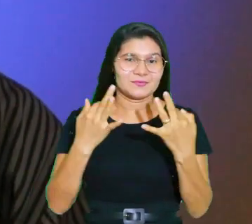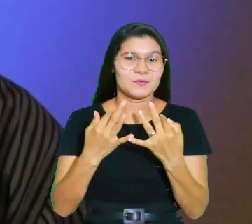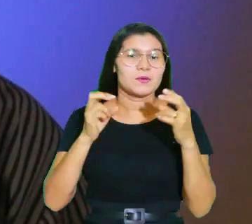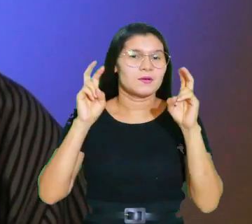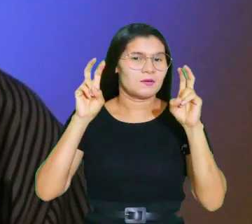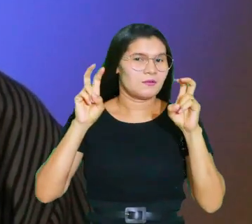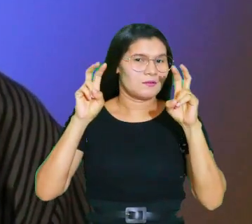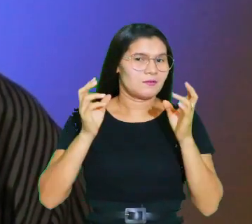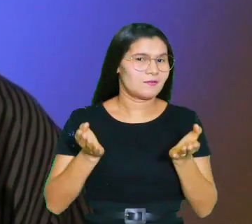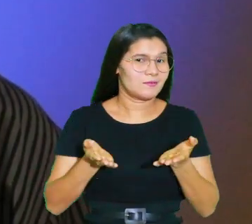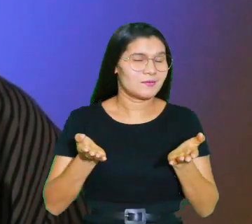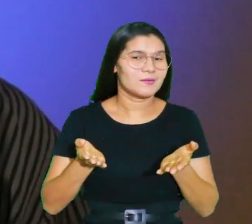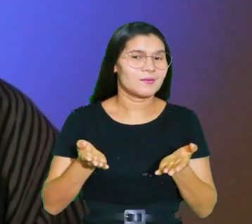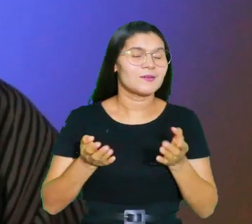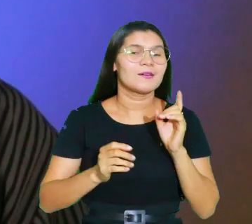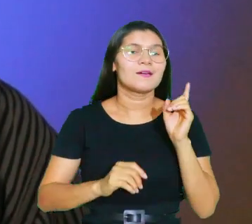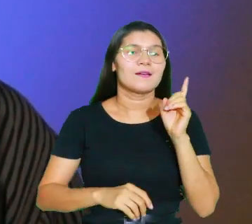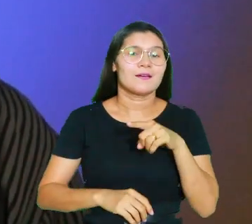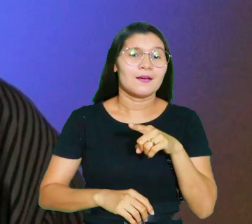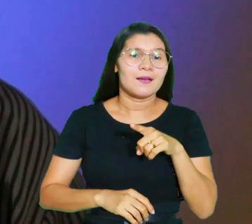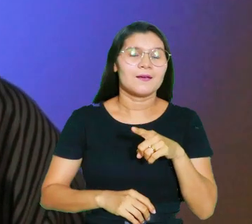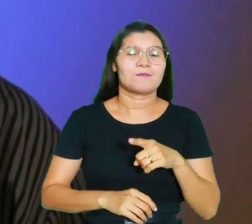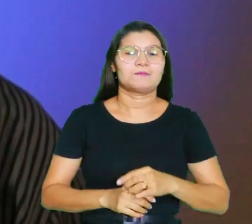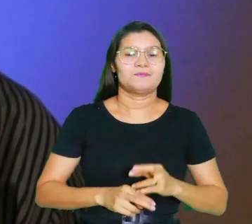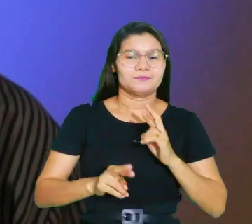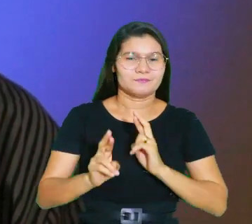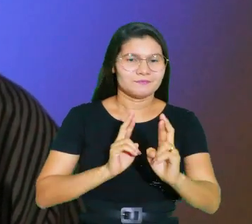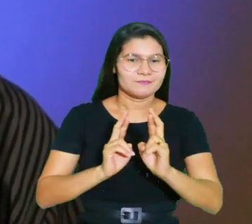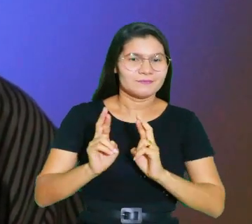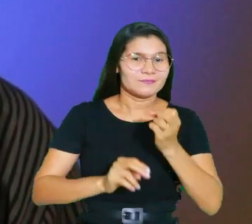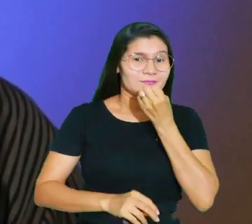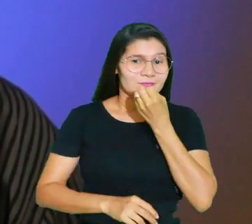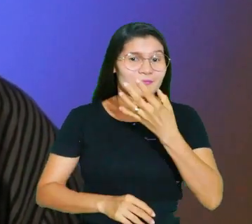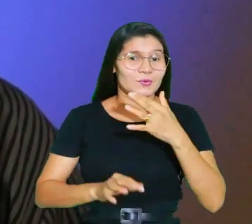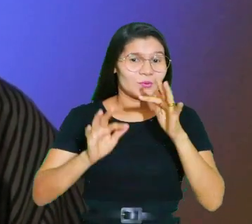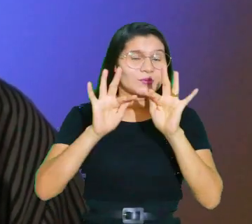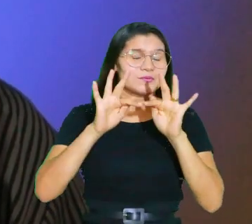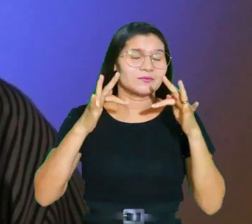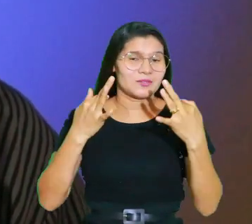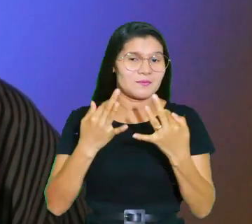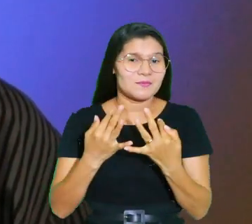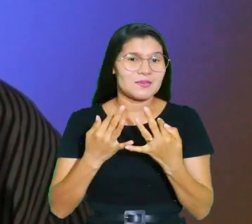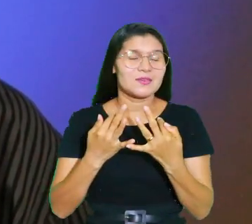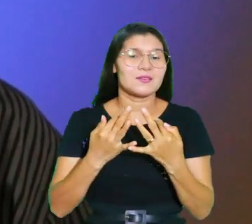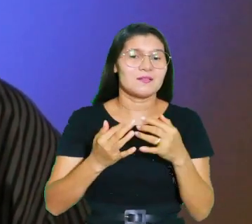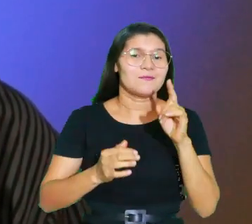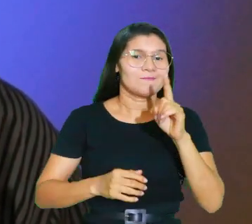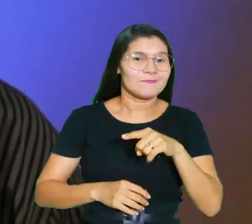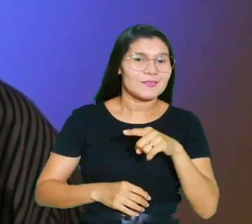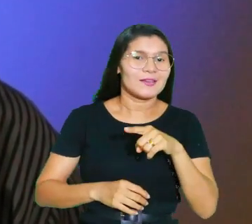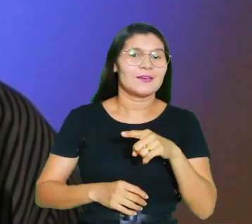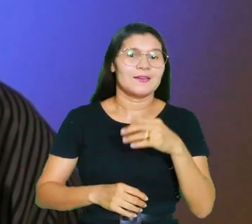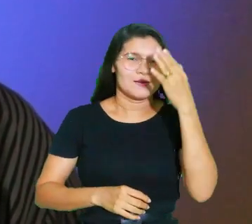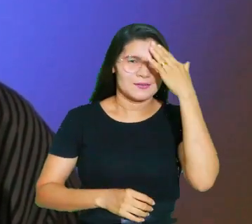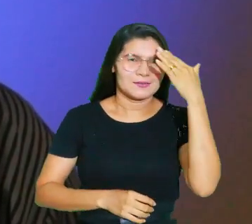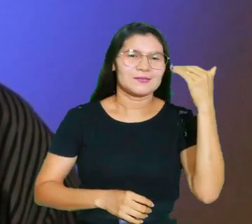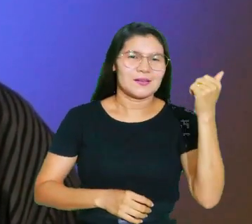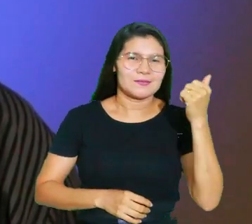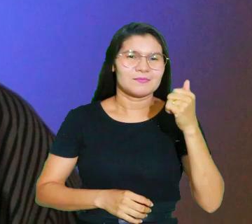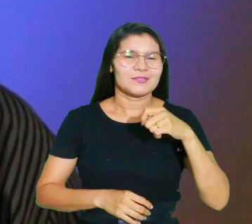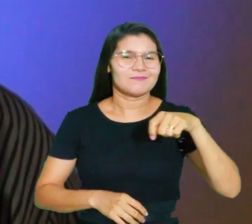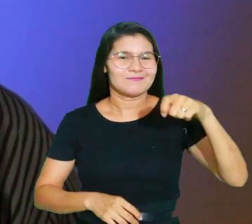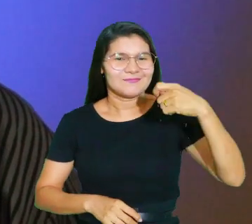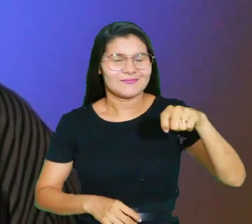O tema de hoje é Viver o doce sabor da família é saber tocar os sinos da